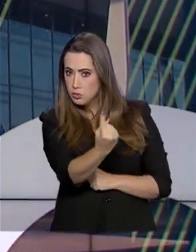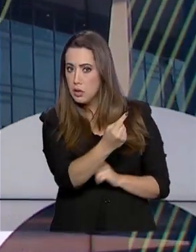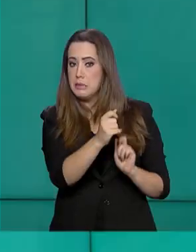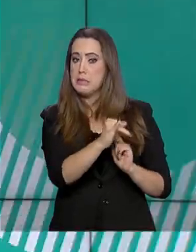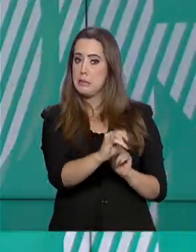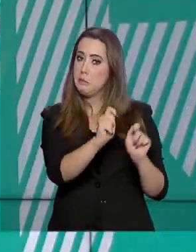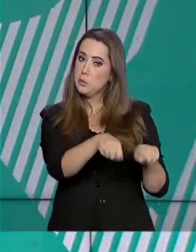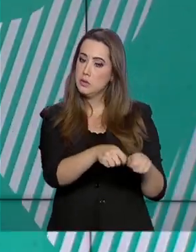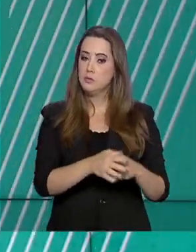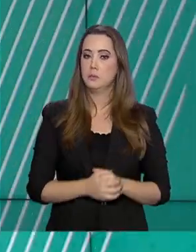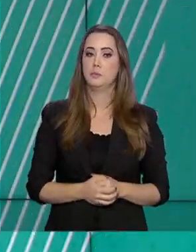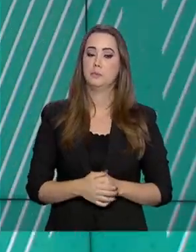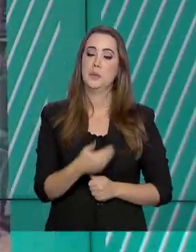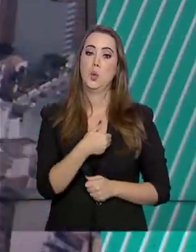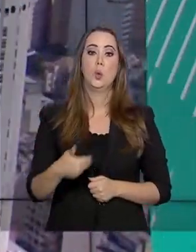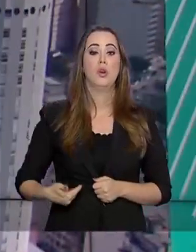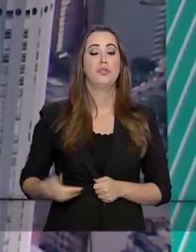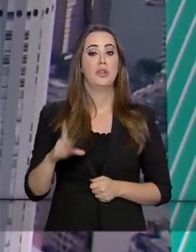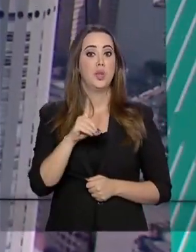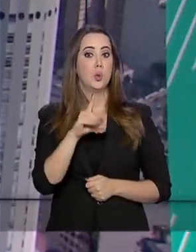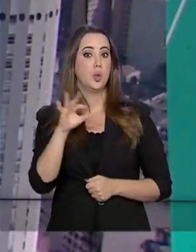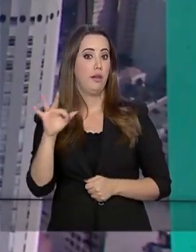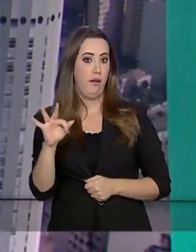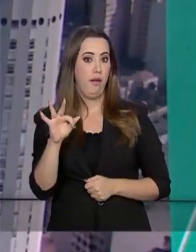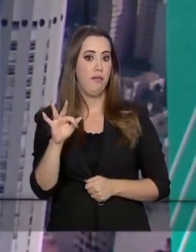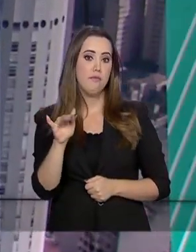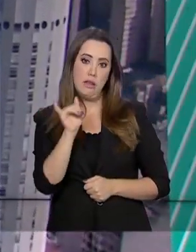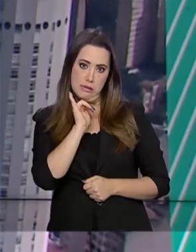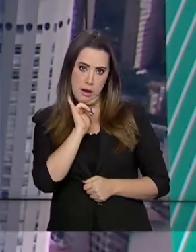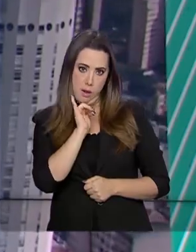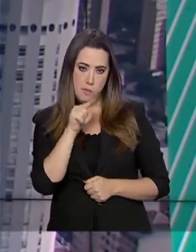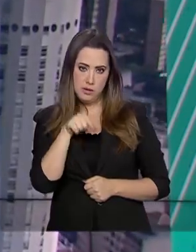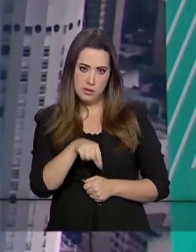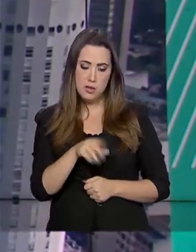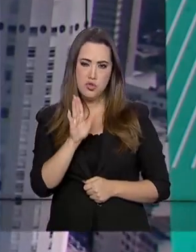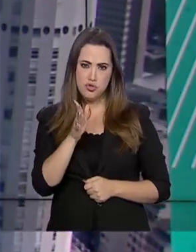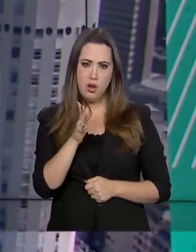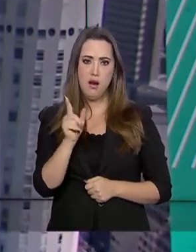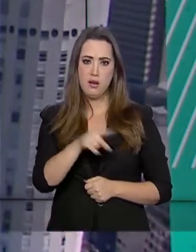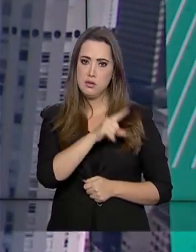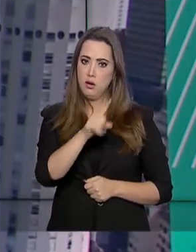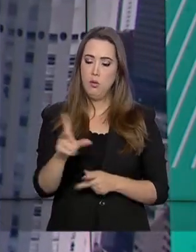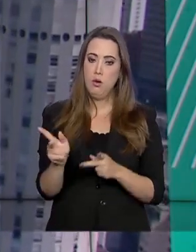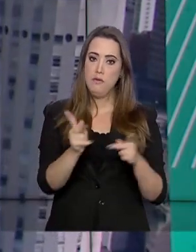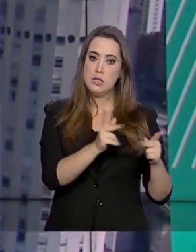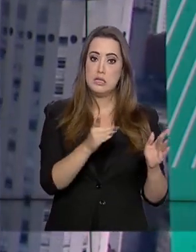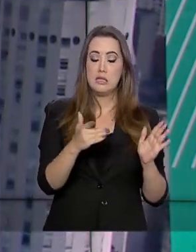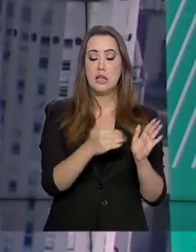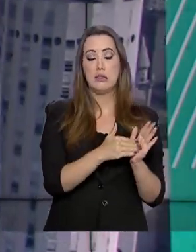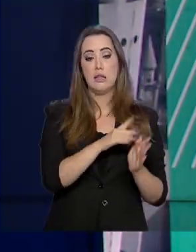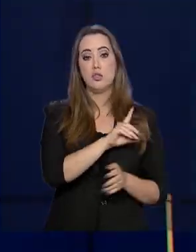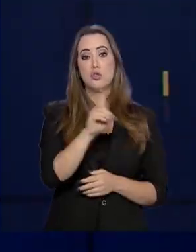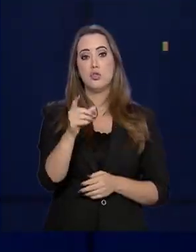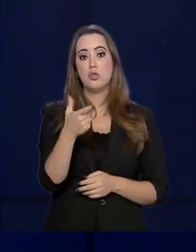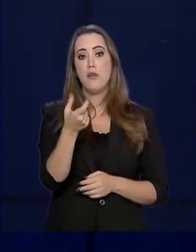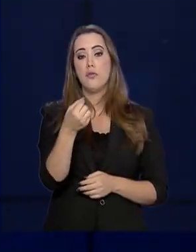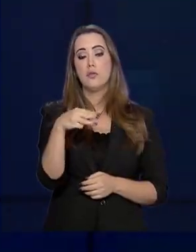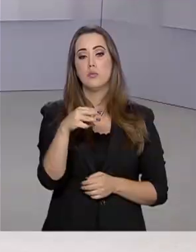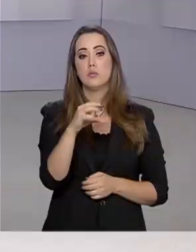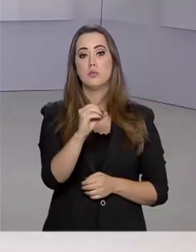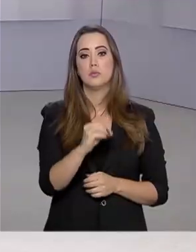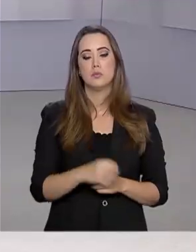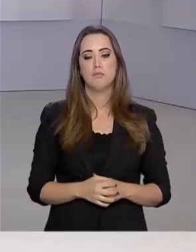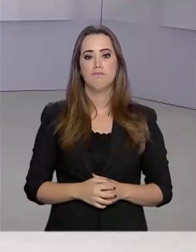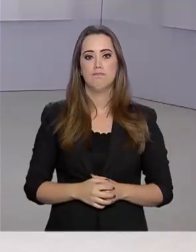possível. O governo do Distrito Federal, por exemplo, já suspendeu a visita aos presídios até o dia 20 de março.